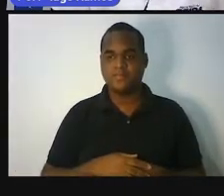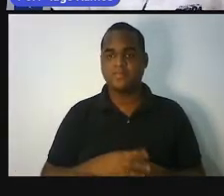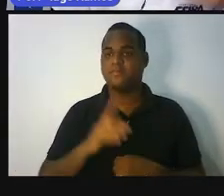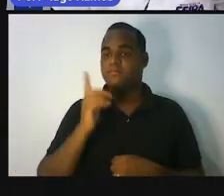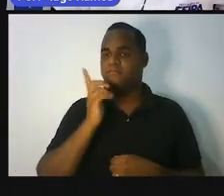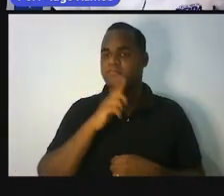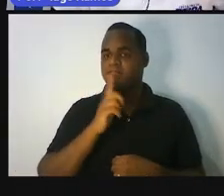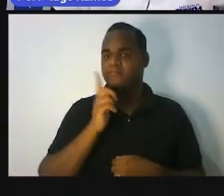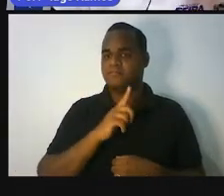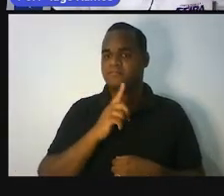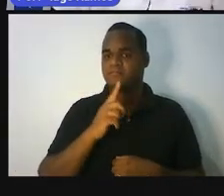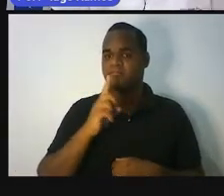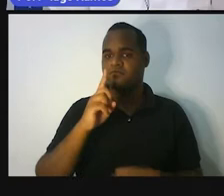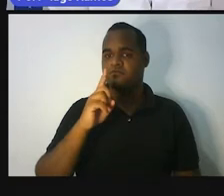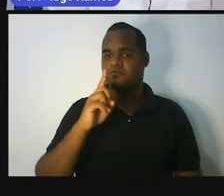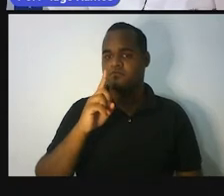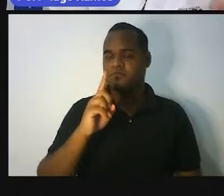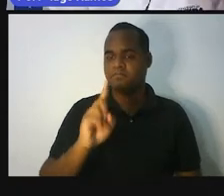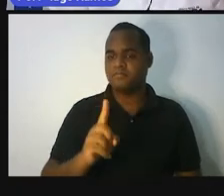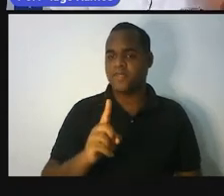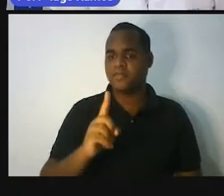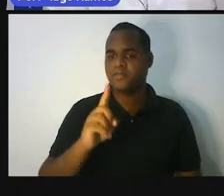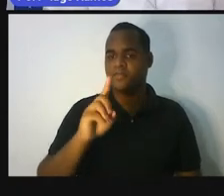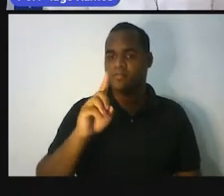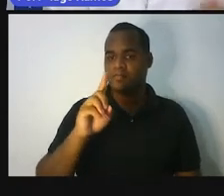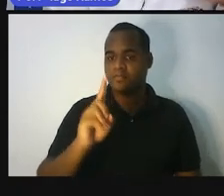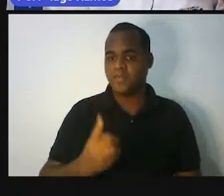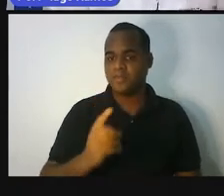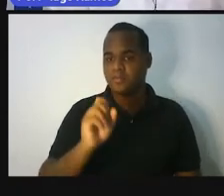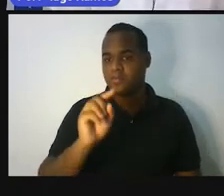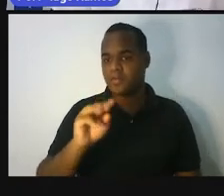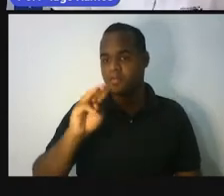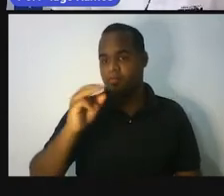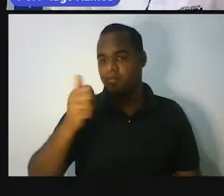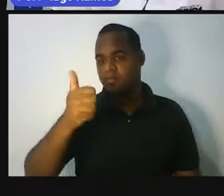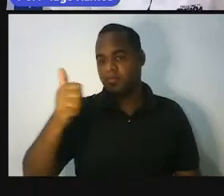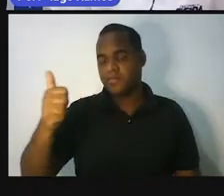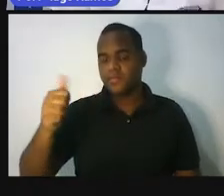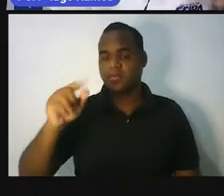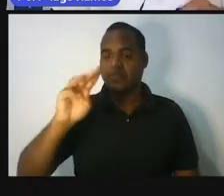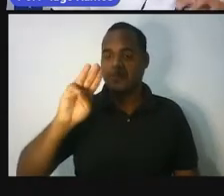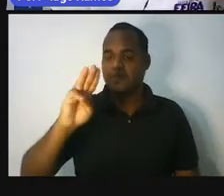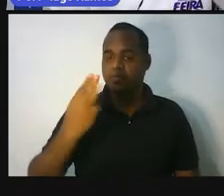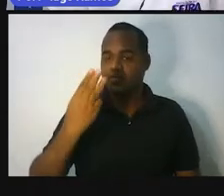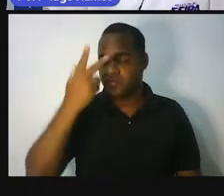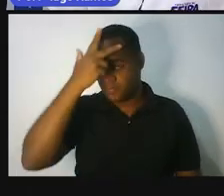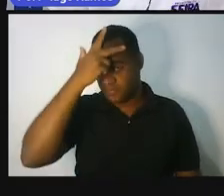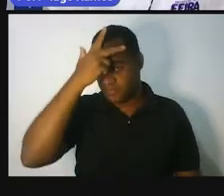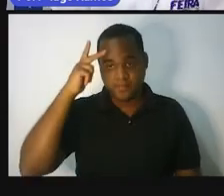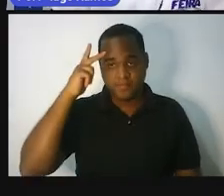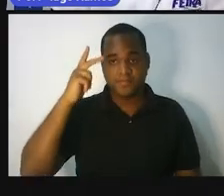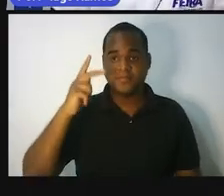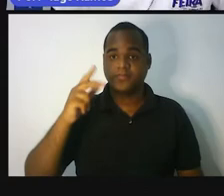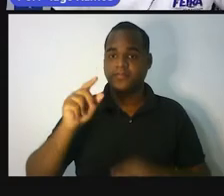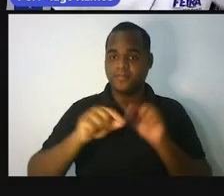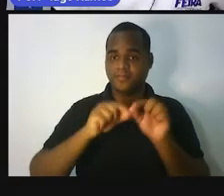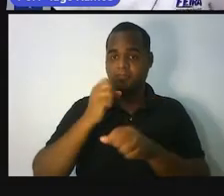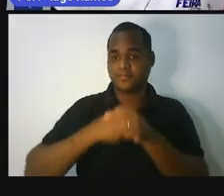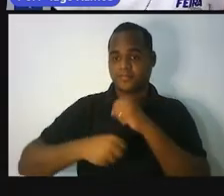significa 1.111 milhões de pessoas? Isso nós estamos falando em